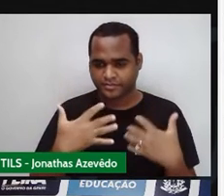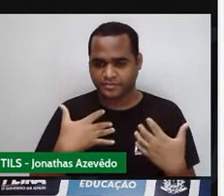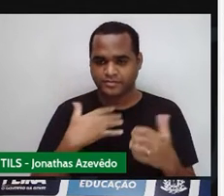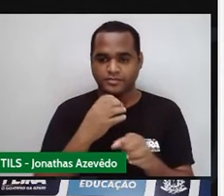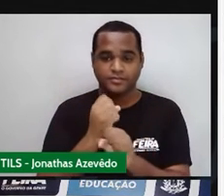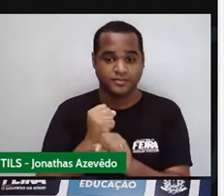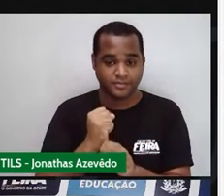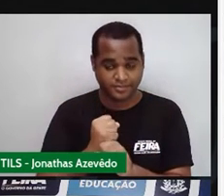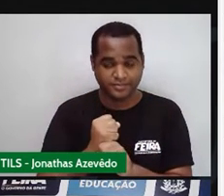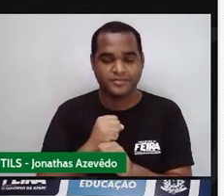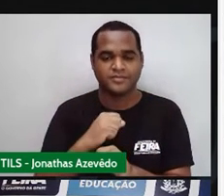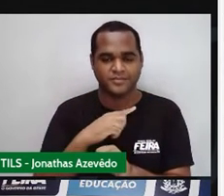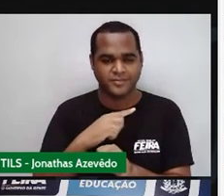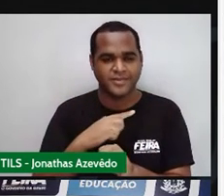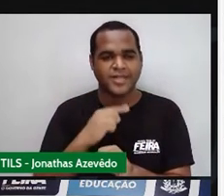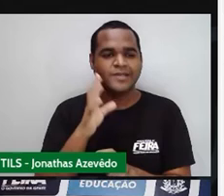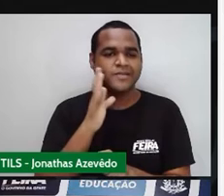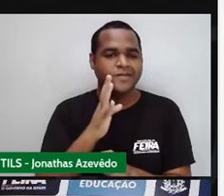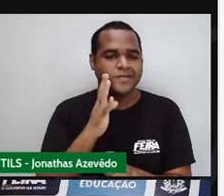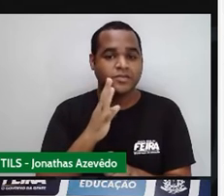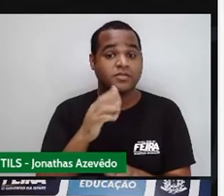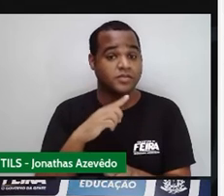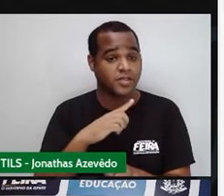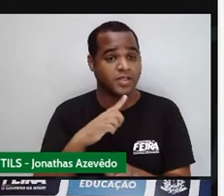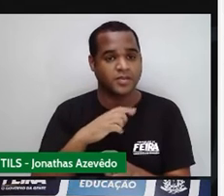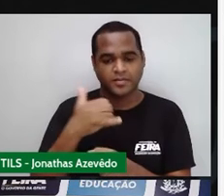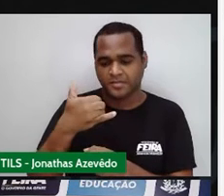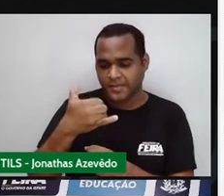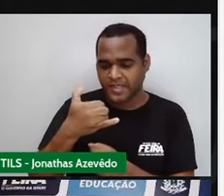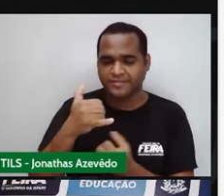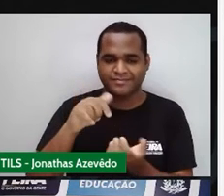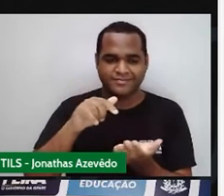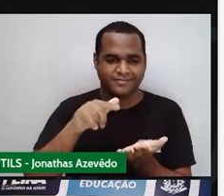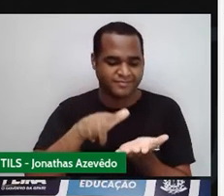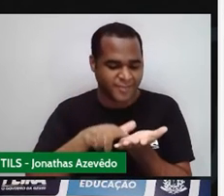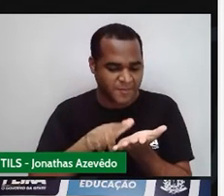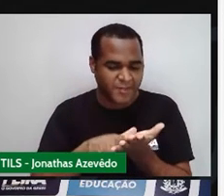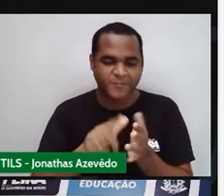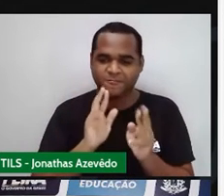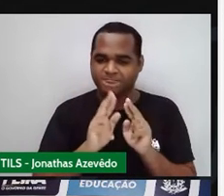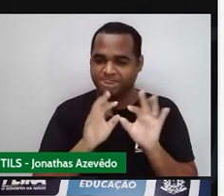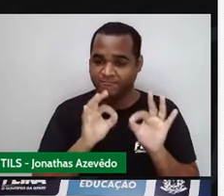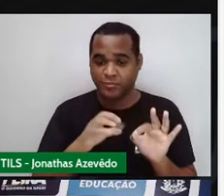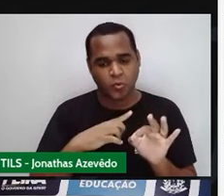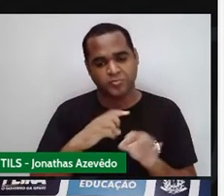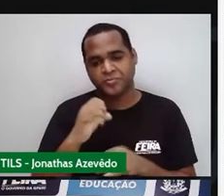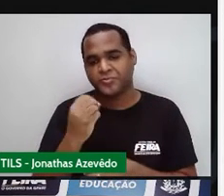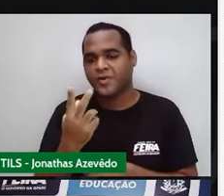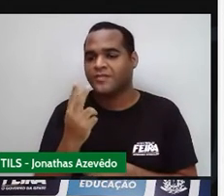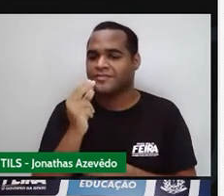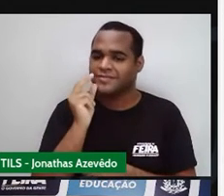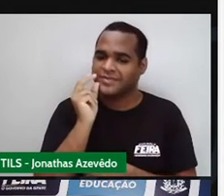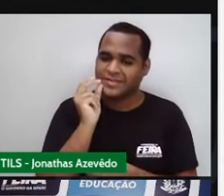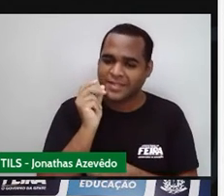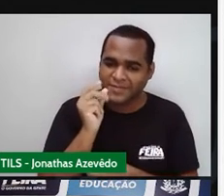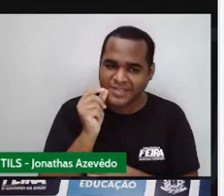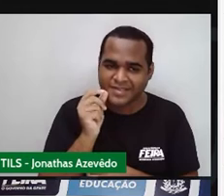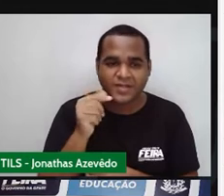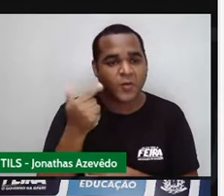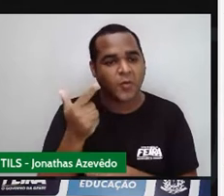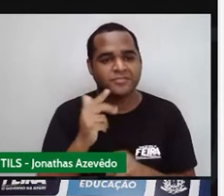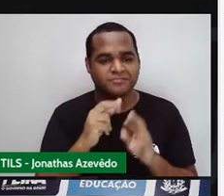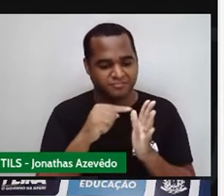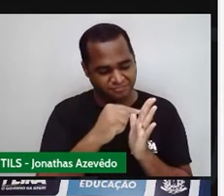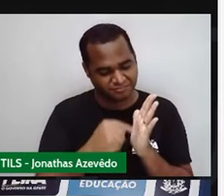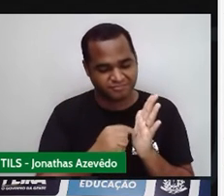de matemática. É legal a gente ter aí um papel, uma canetinha, ou um lápis, e uma calculadora também interessante,